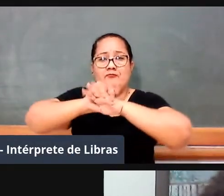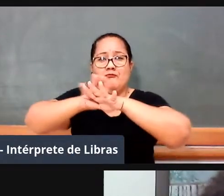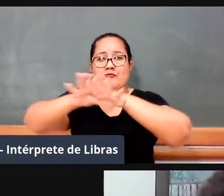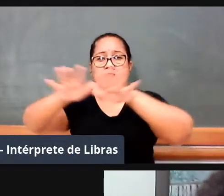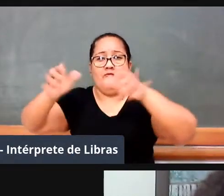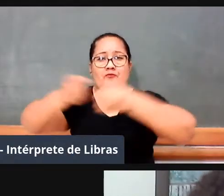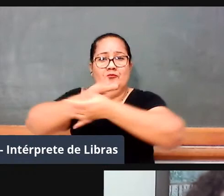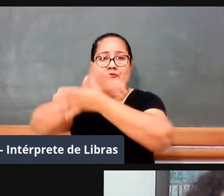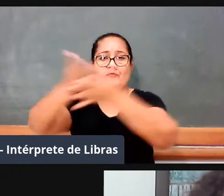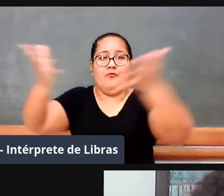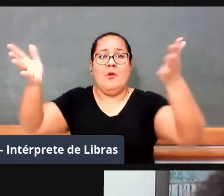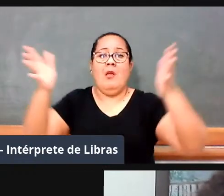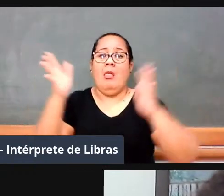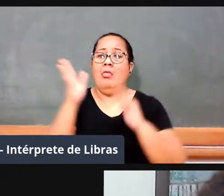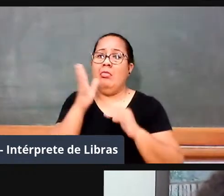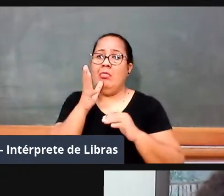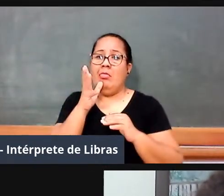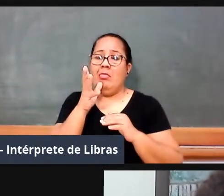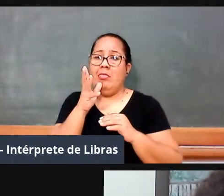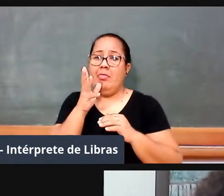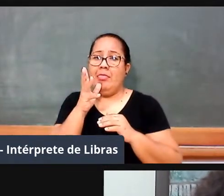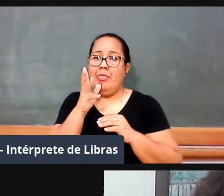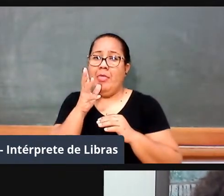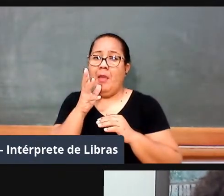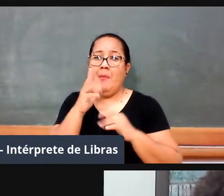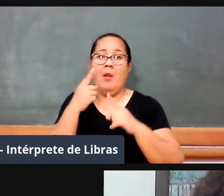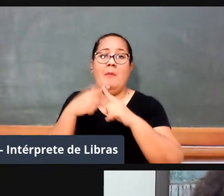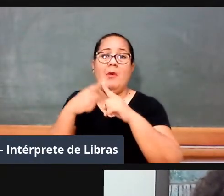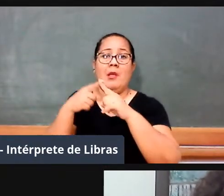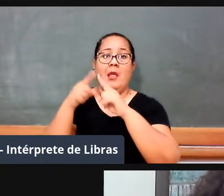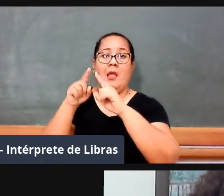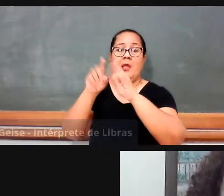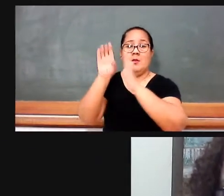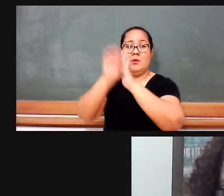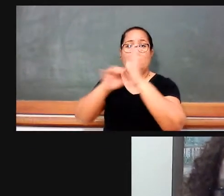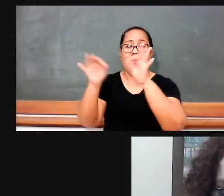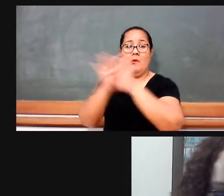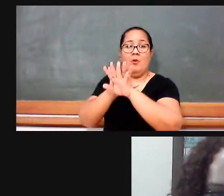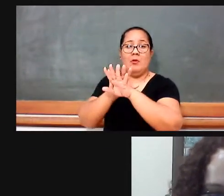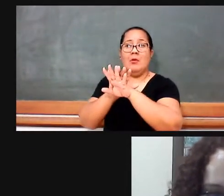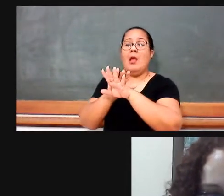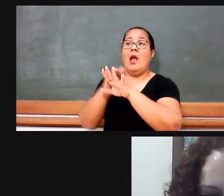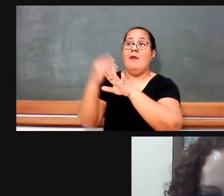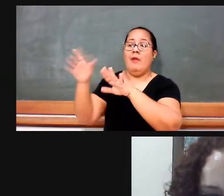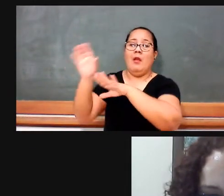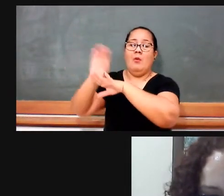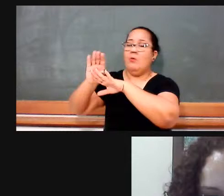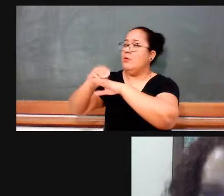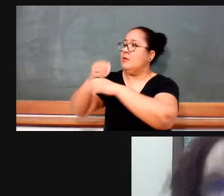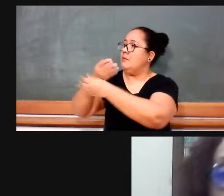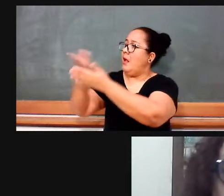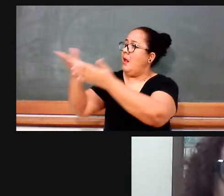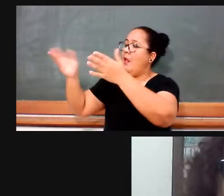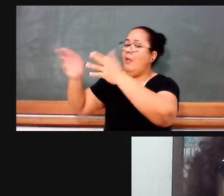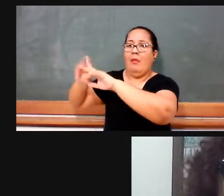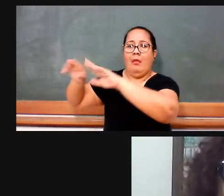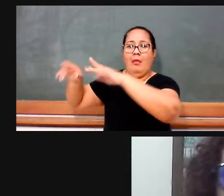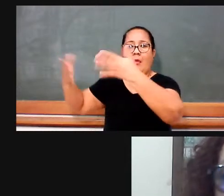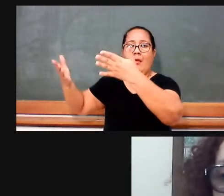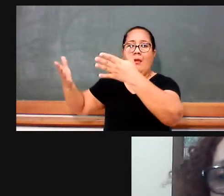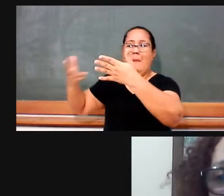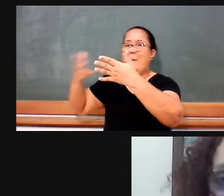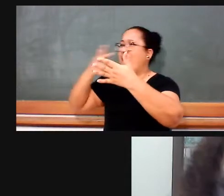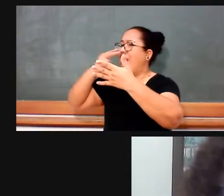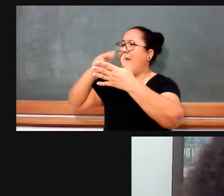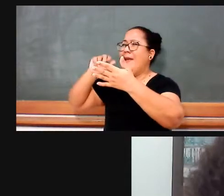fazer cursos de formação em cima daquilo que já foi publicado, né, essa é uma tendência meio invertida